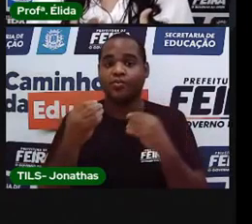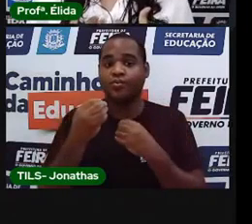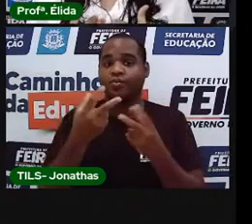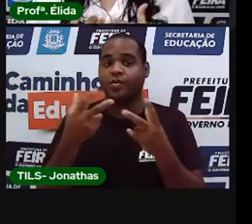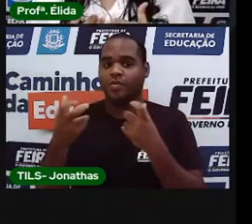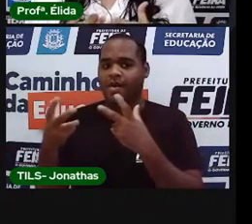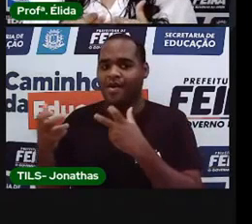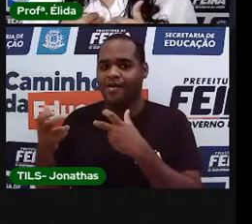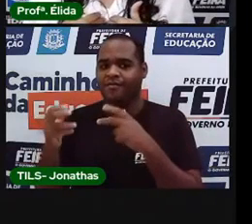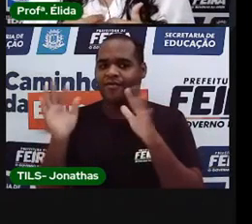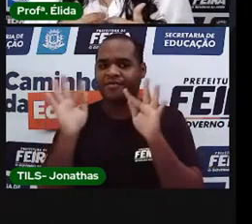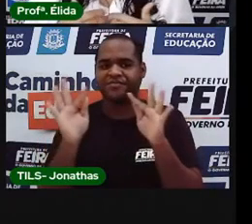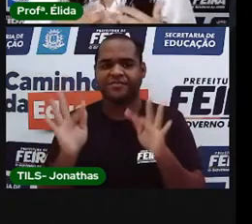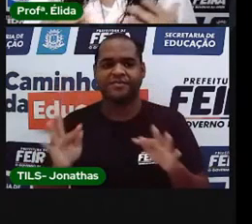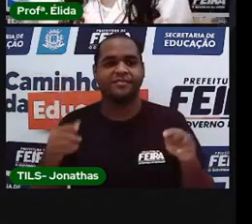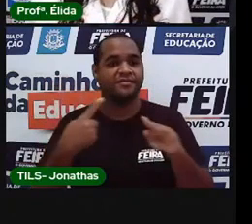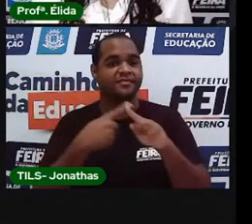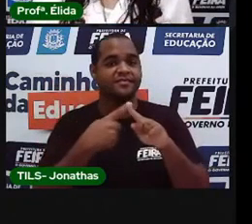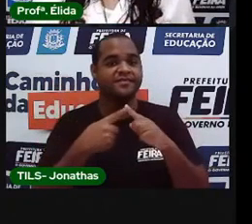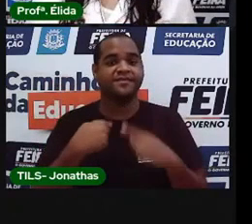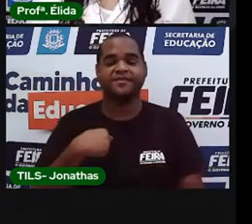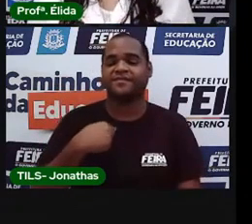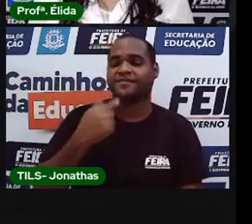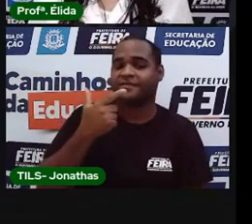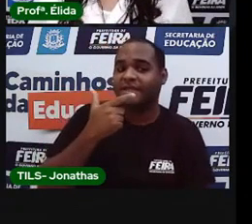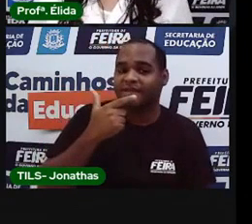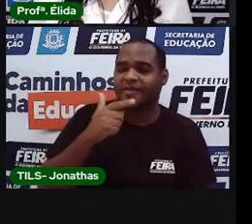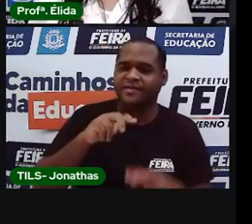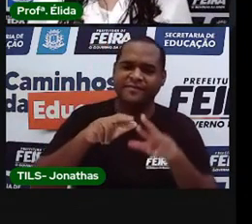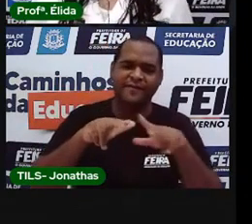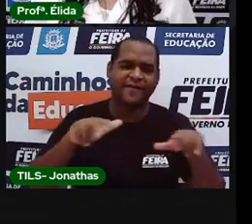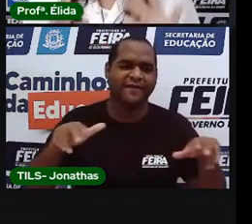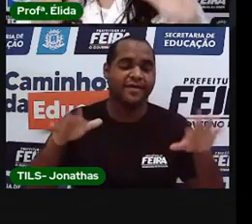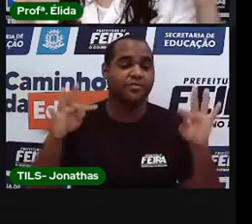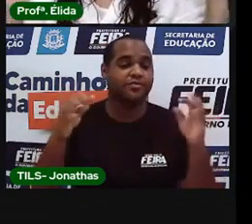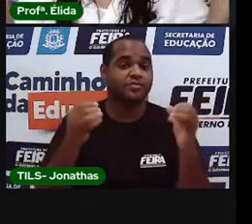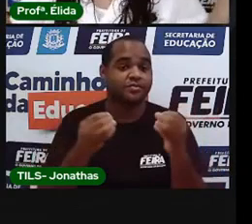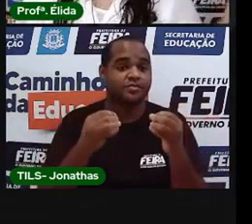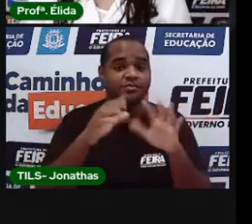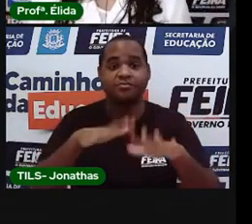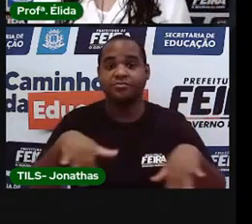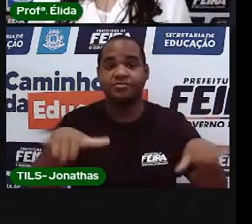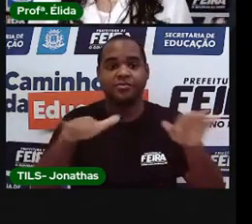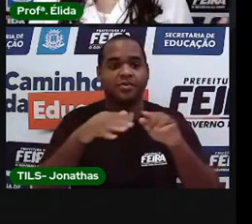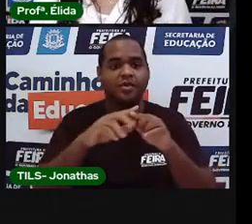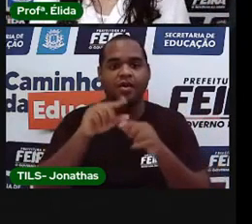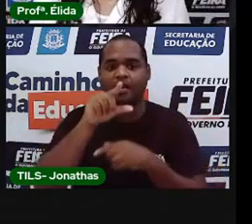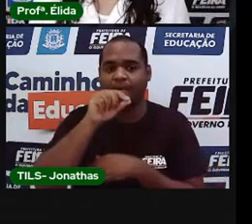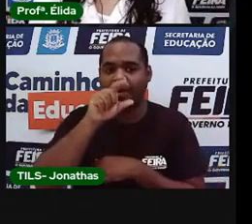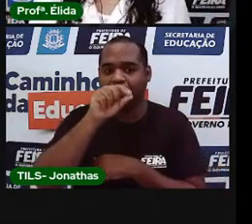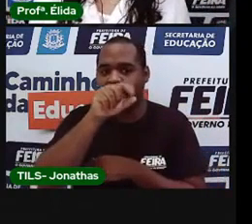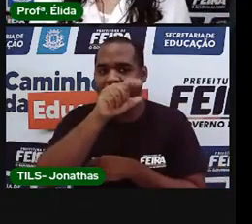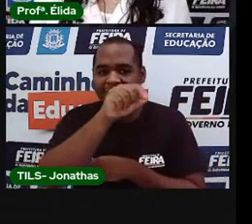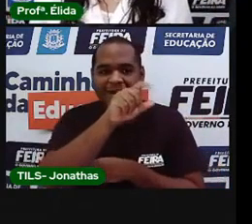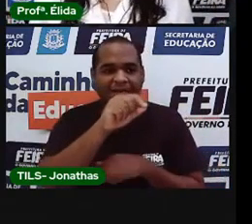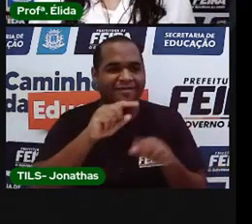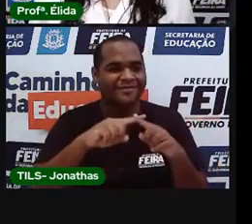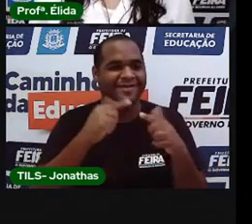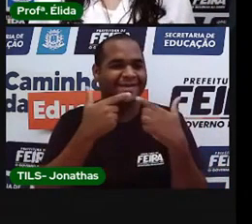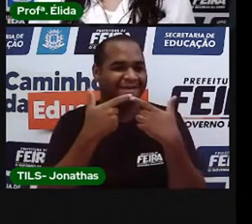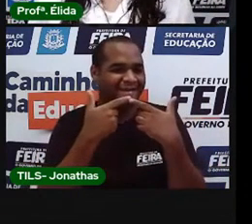Proélida, estou feliz porque eu fico rindo à toa para todo mundo. Até para o passarinho que passar, Proélida dá risada.